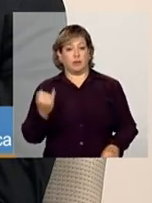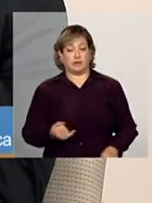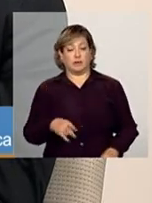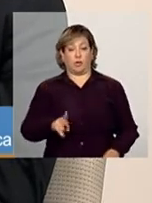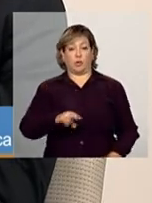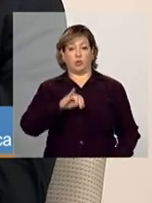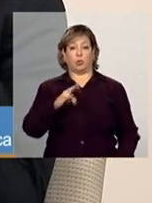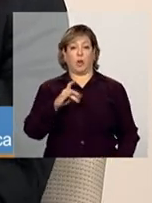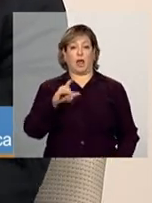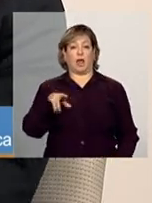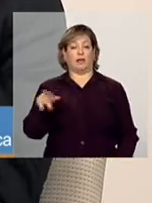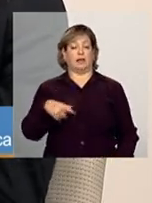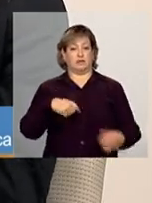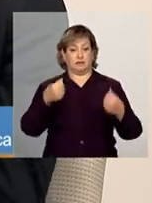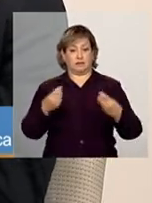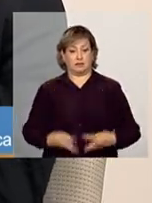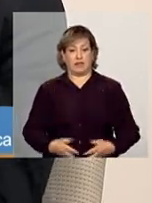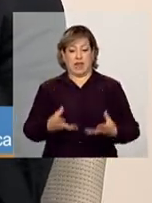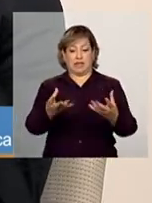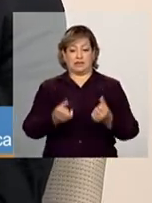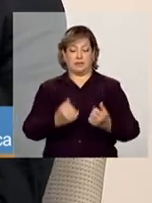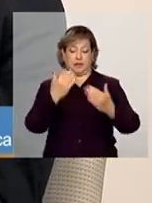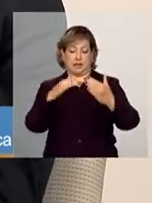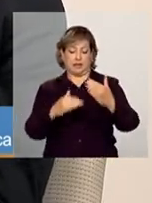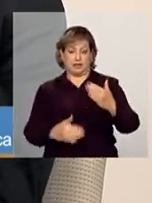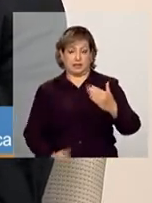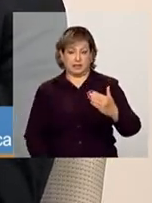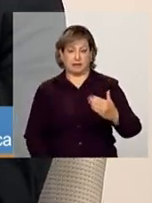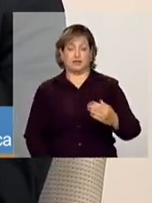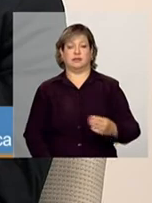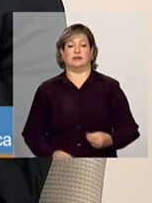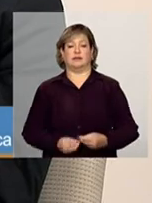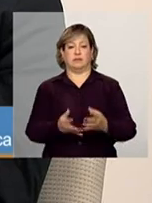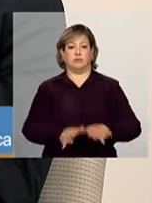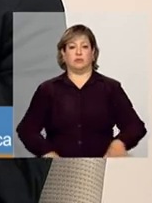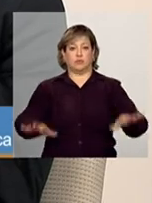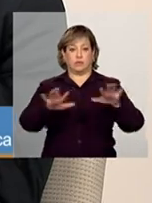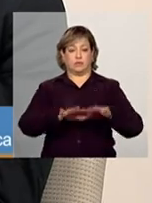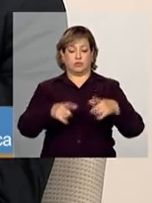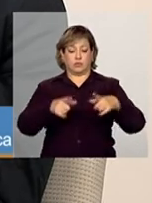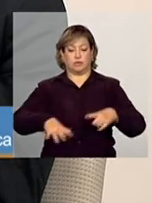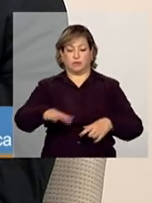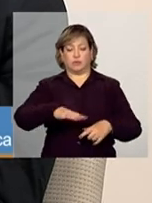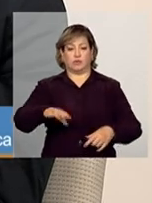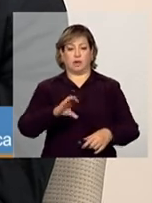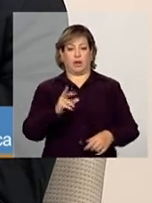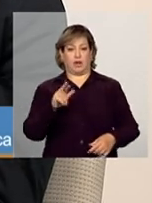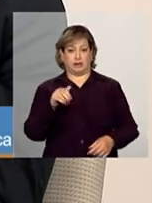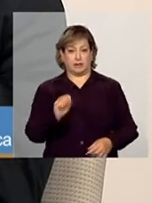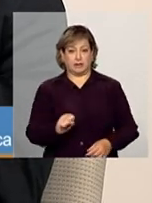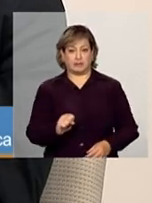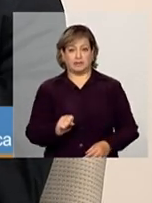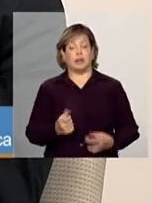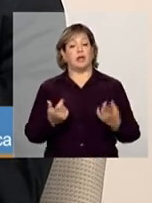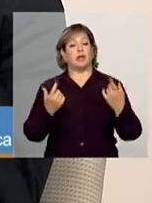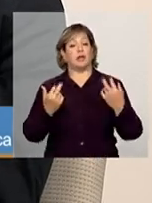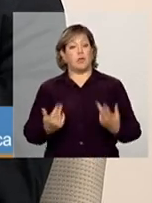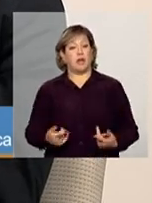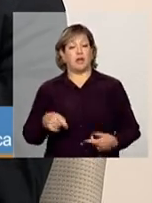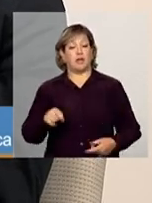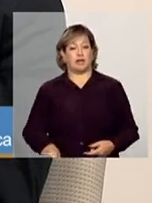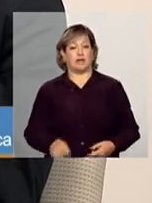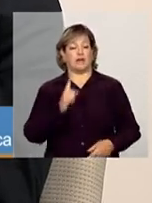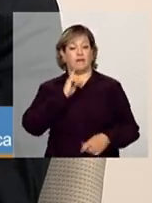recebe a lista e disponibiliza os Cras de forma territorializada. Então, da mesma forma que a vigilância informa quais são as